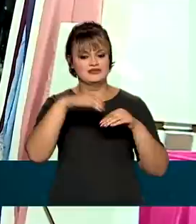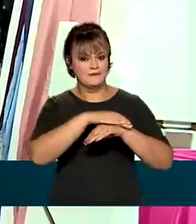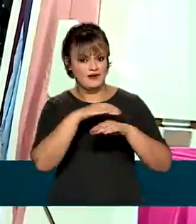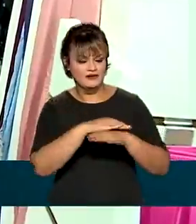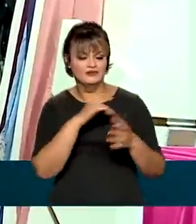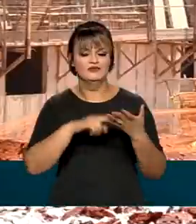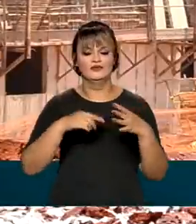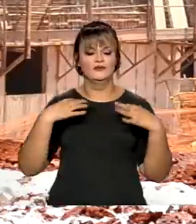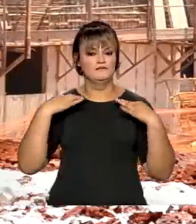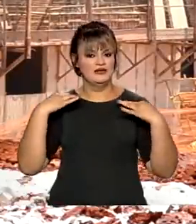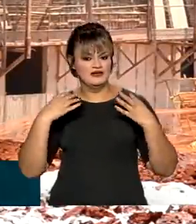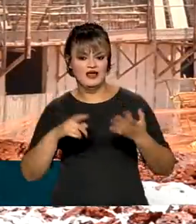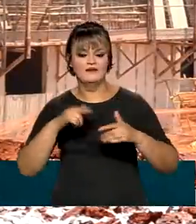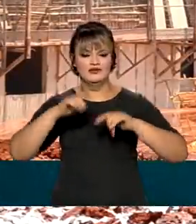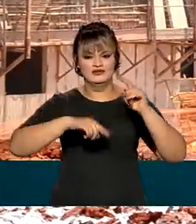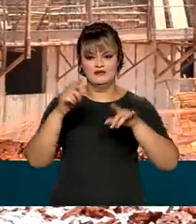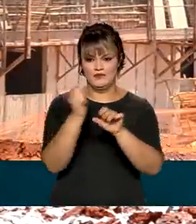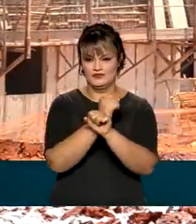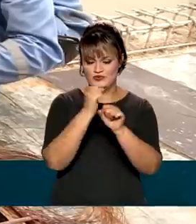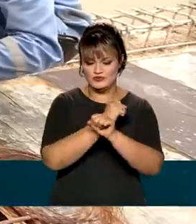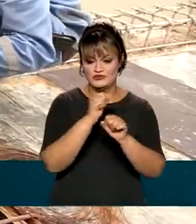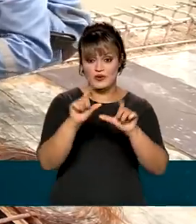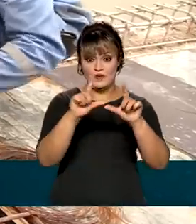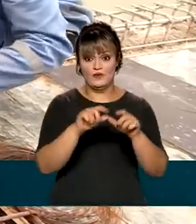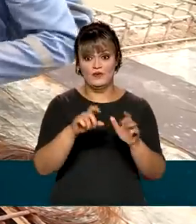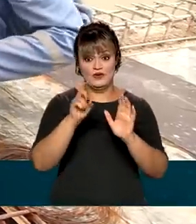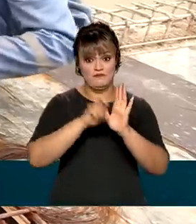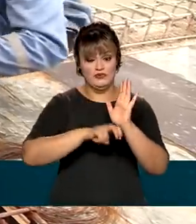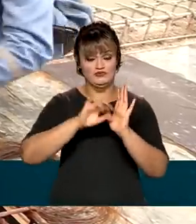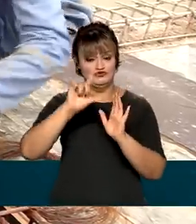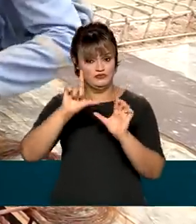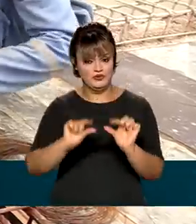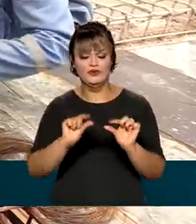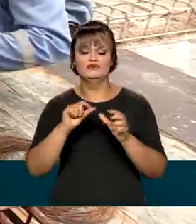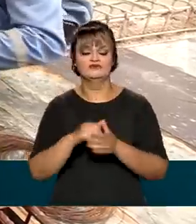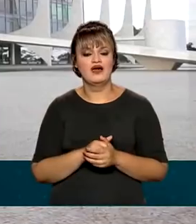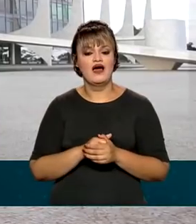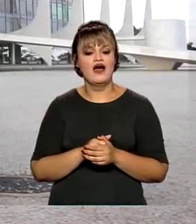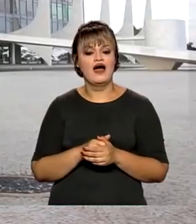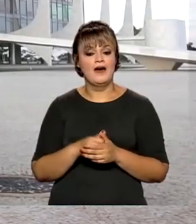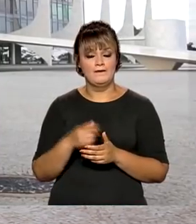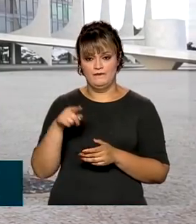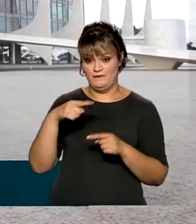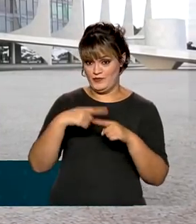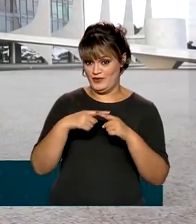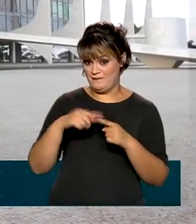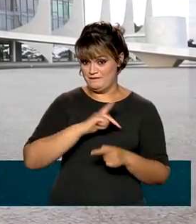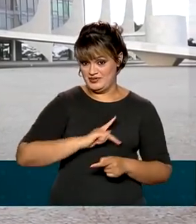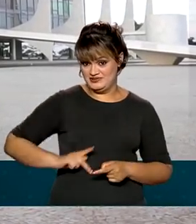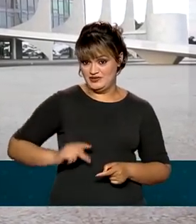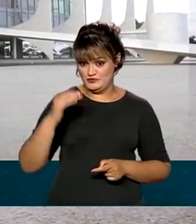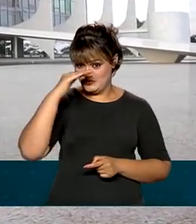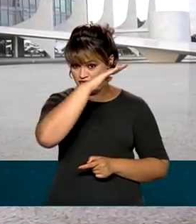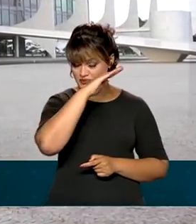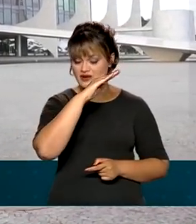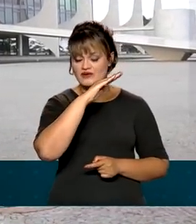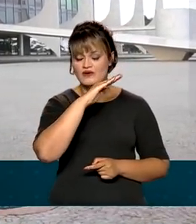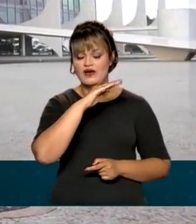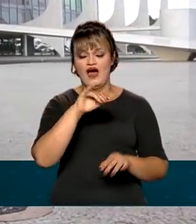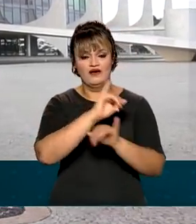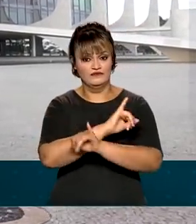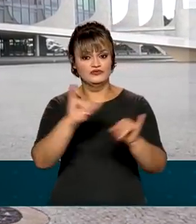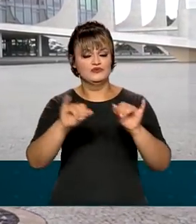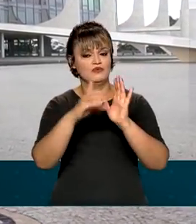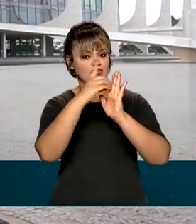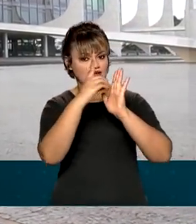calçados, tecidos e materiais de construção, terá alíquota mais baixa. É que o presidente Jair Bolsonaro editou